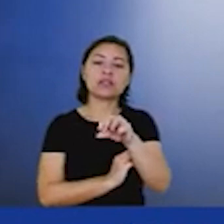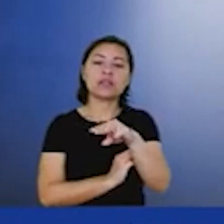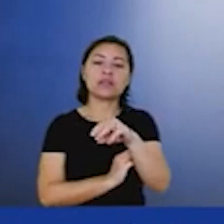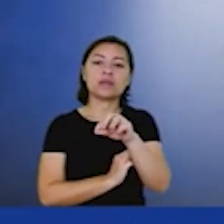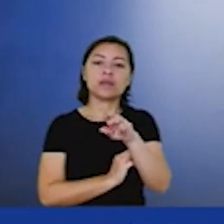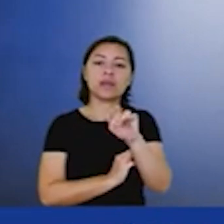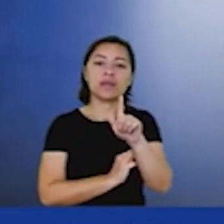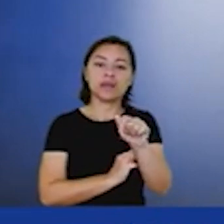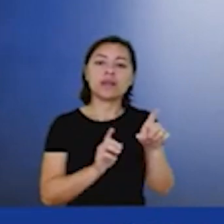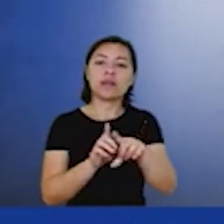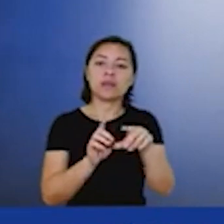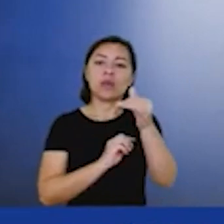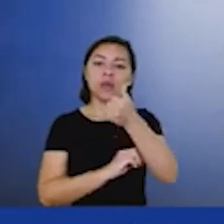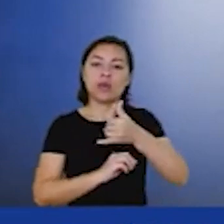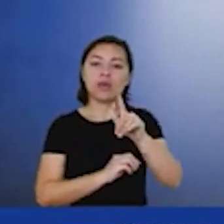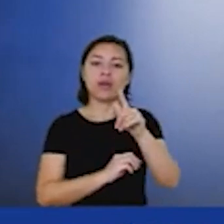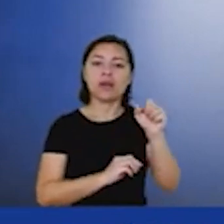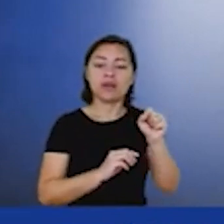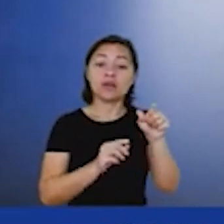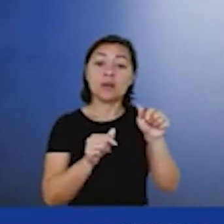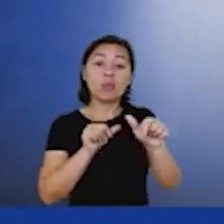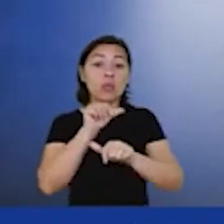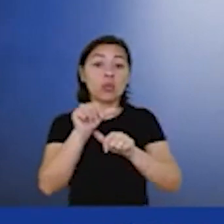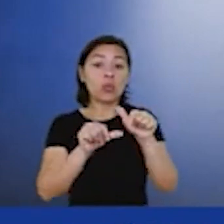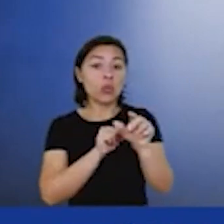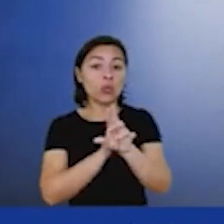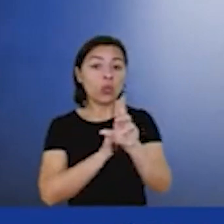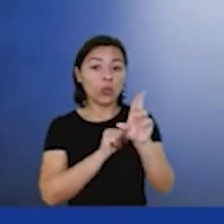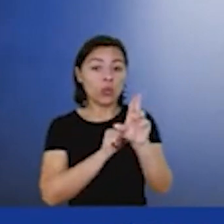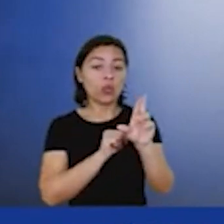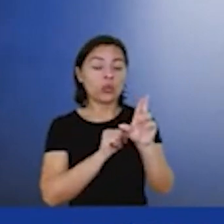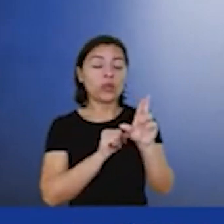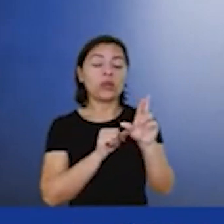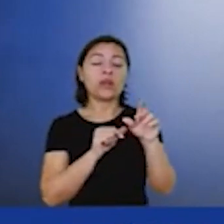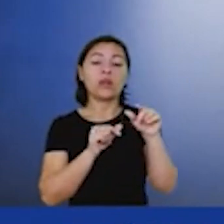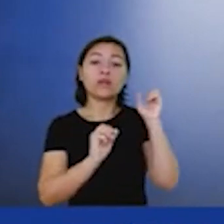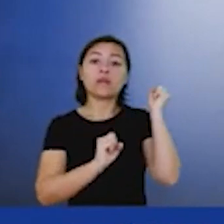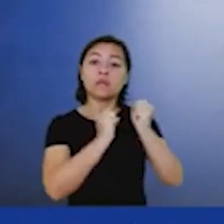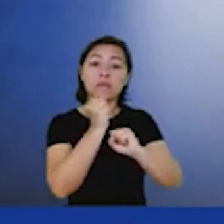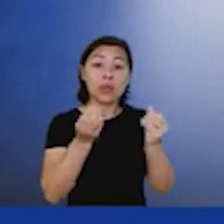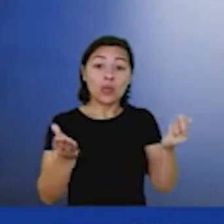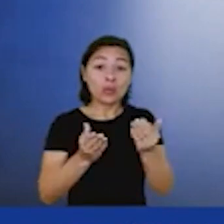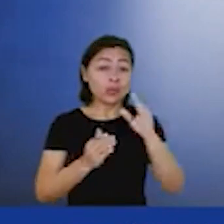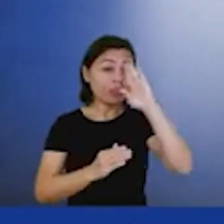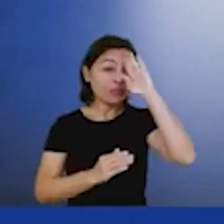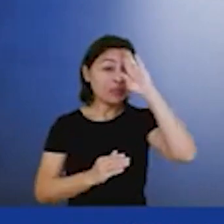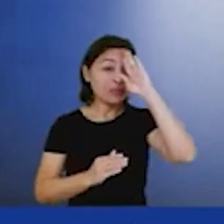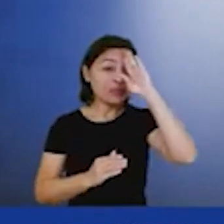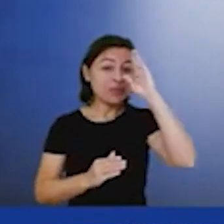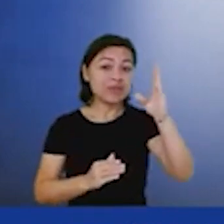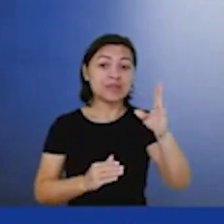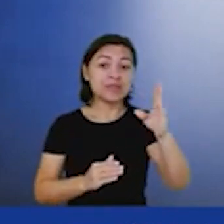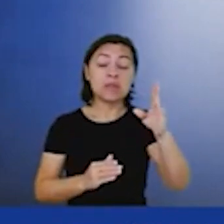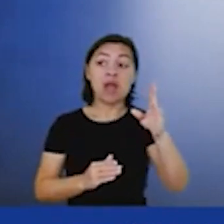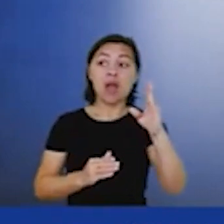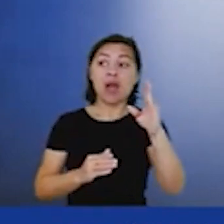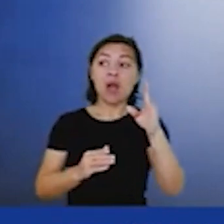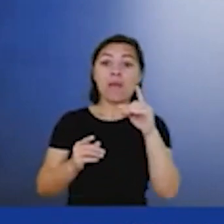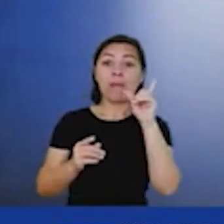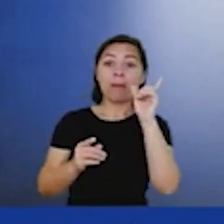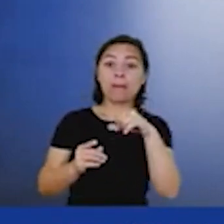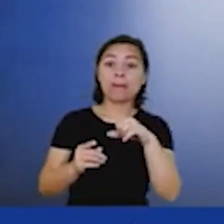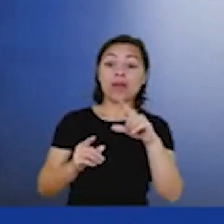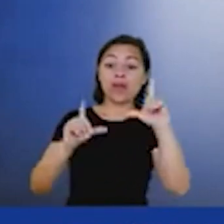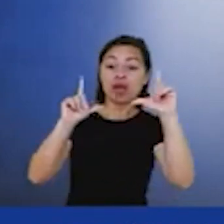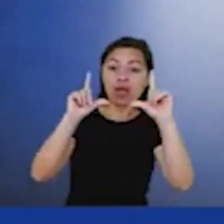que virou a OSTED e que é a principal o principal ator até mesmo da